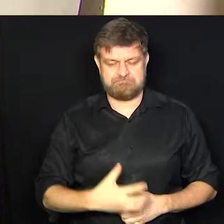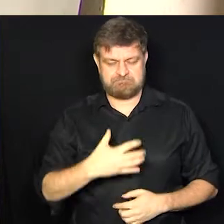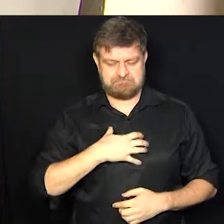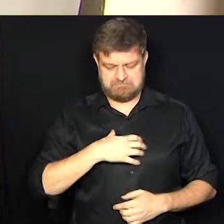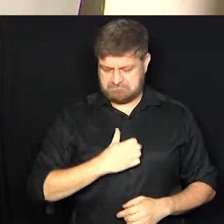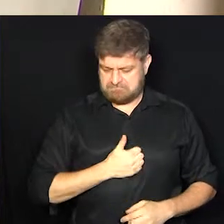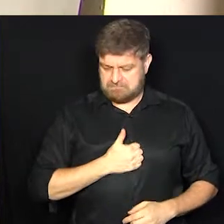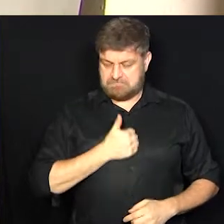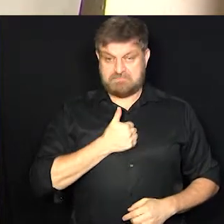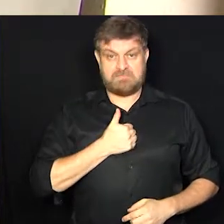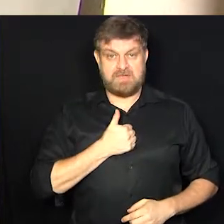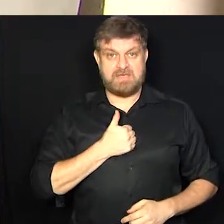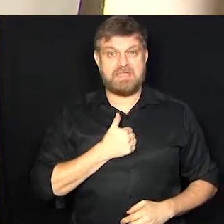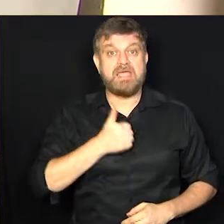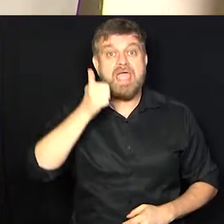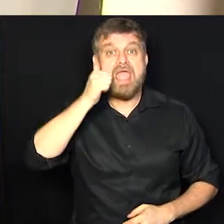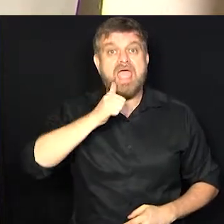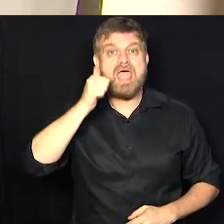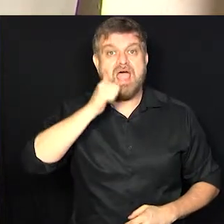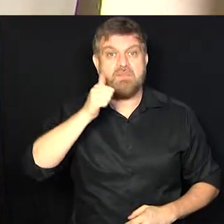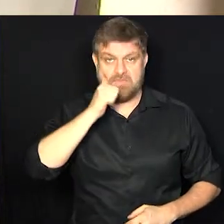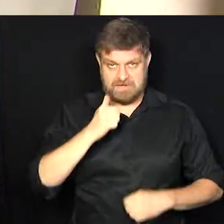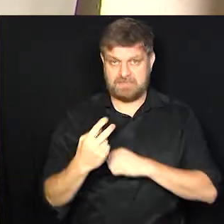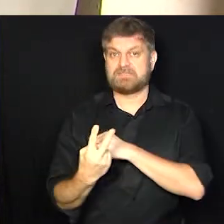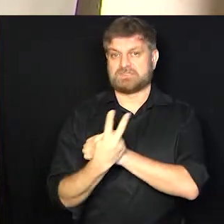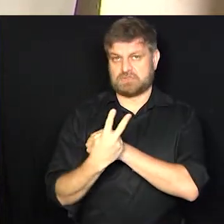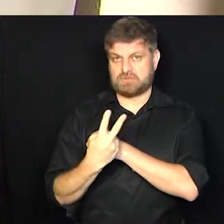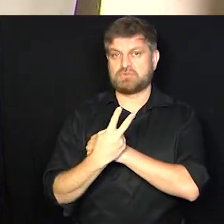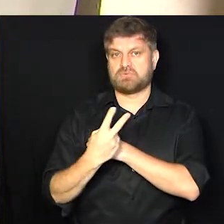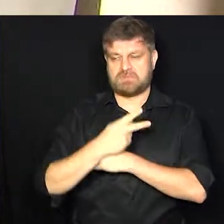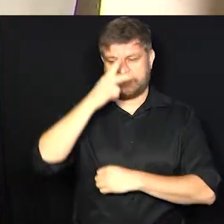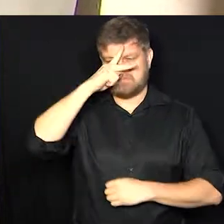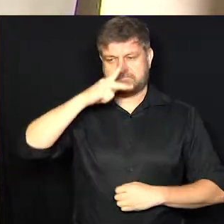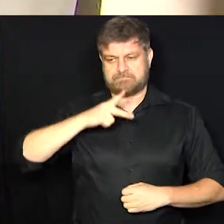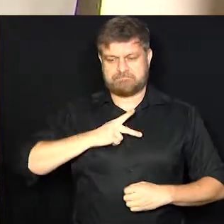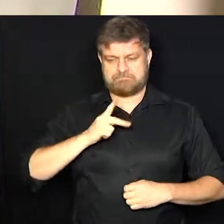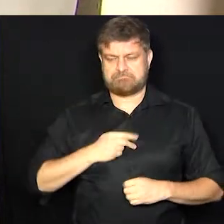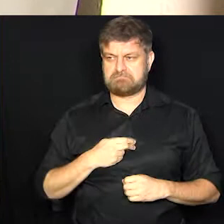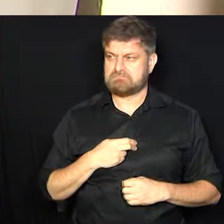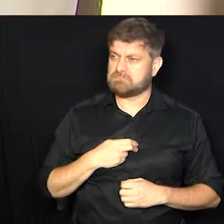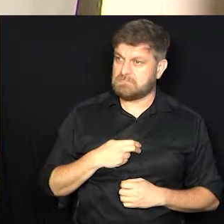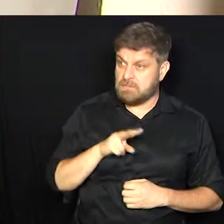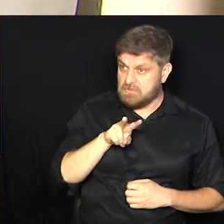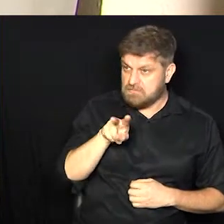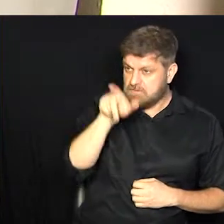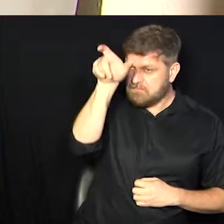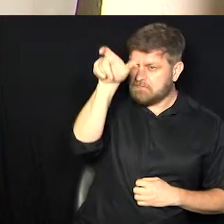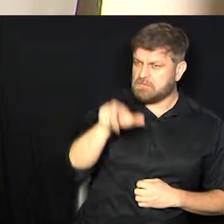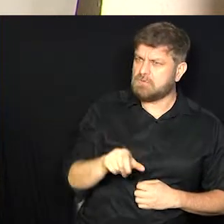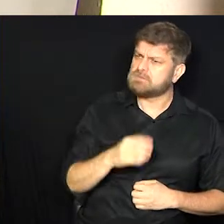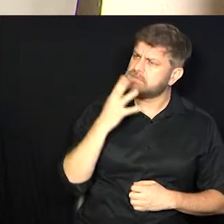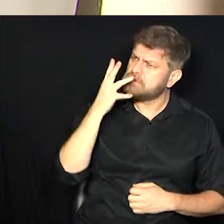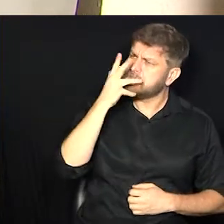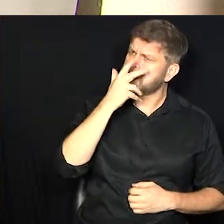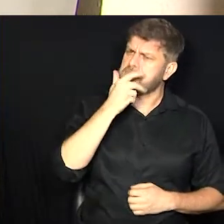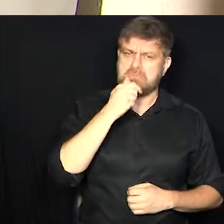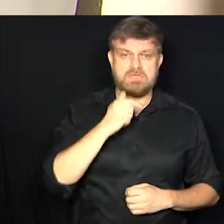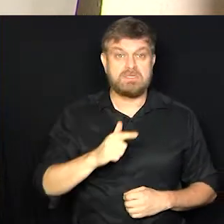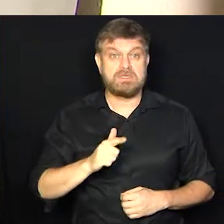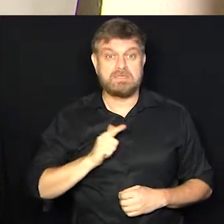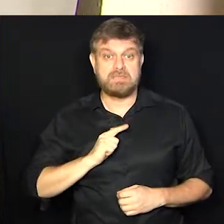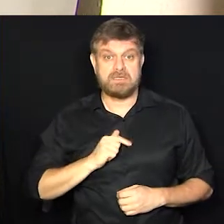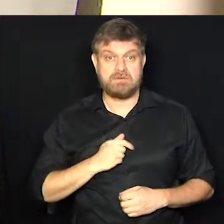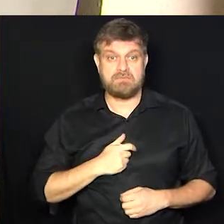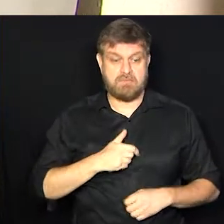gente bem é a gente se cuidar. É, com certeza, né? É a gente estar bem apresentável. E, às vezes, a vinda na manicure,